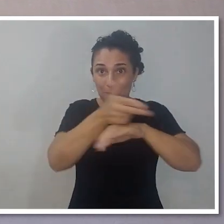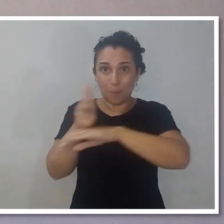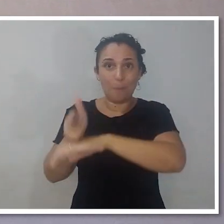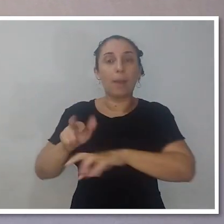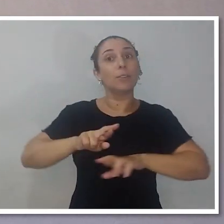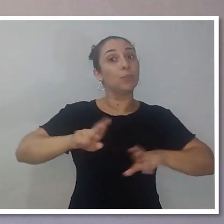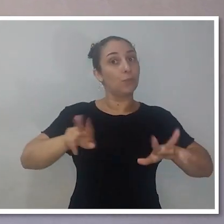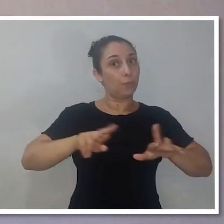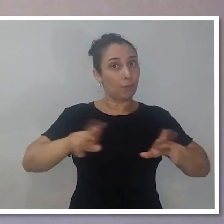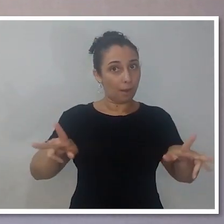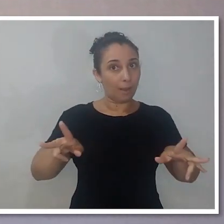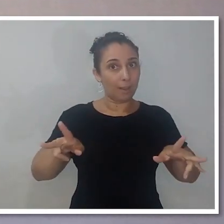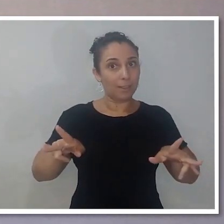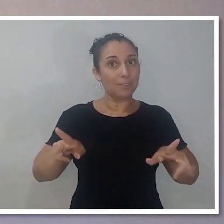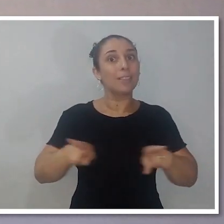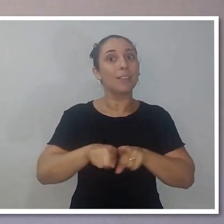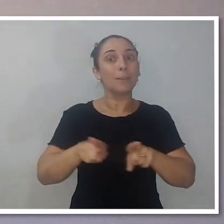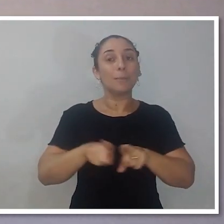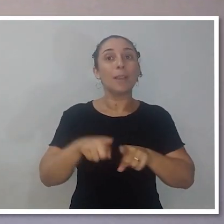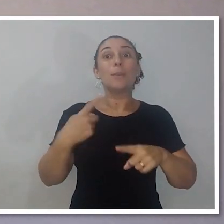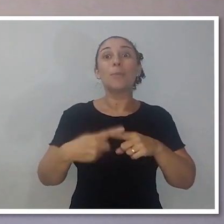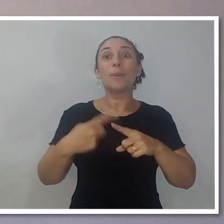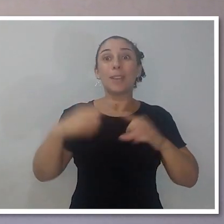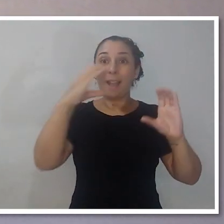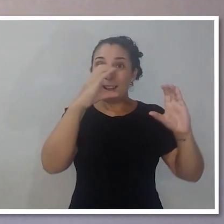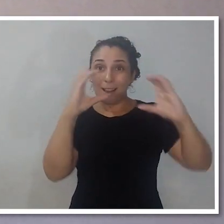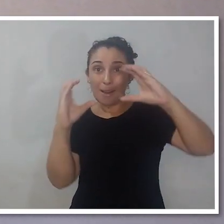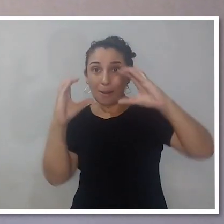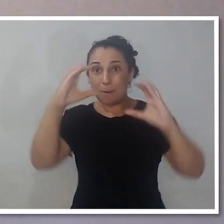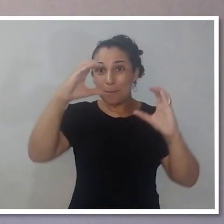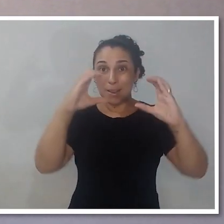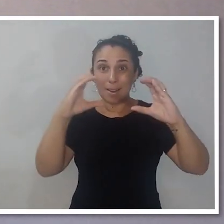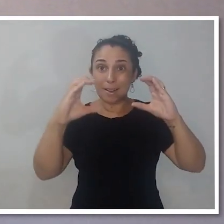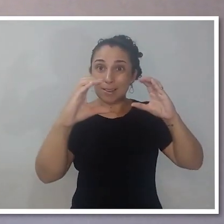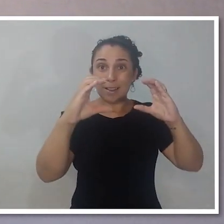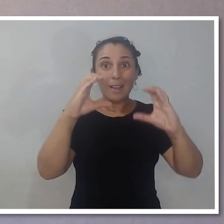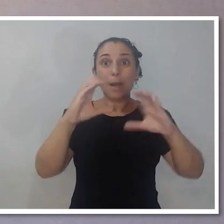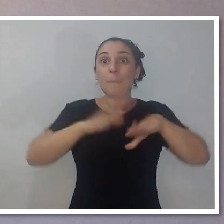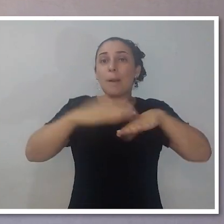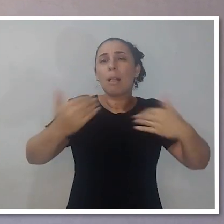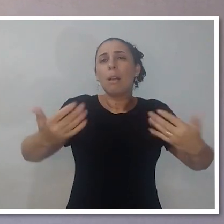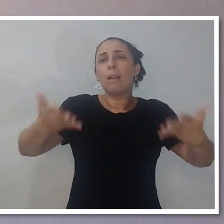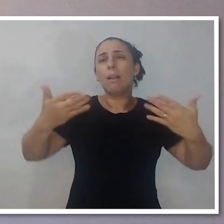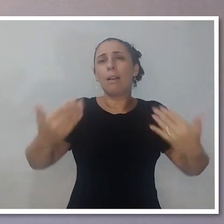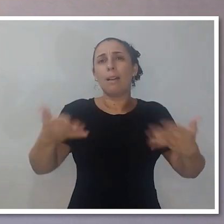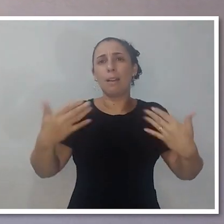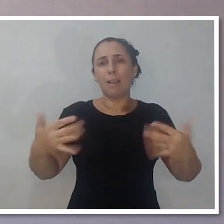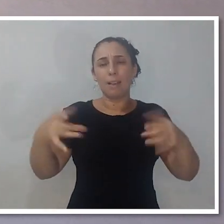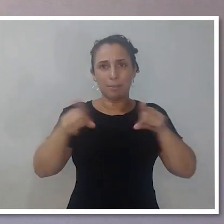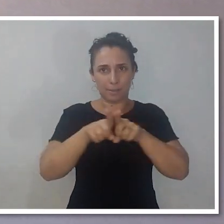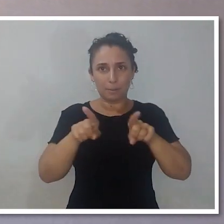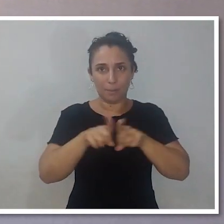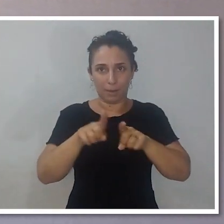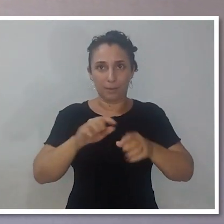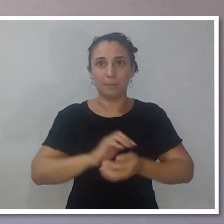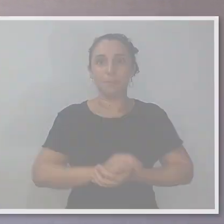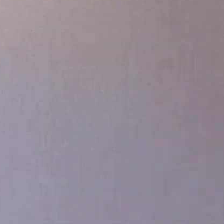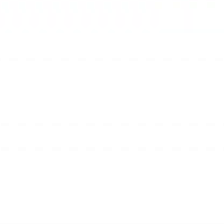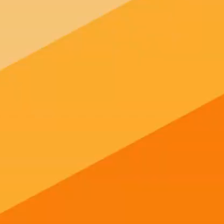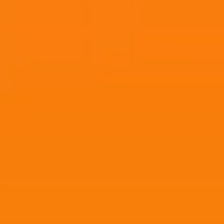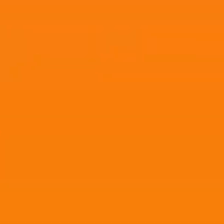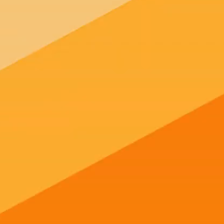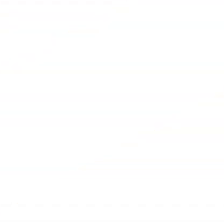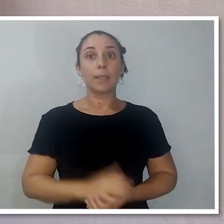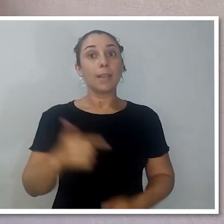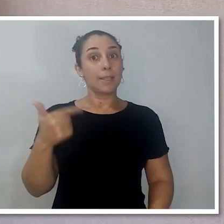articulações, algumas são até hidráulicas, para poder permitir uma movimentação mais suave, mais fluida durante a filmagem.